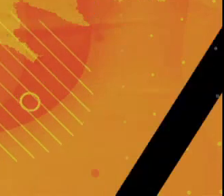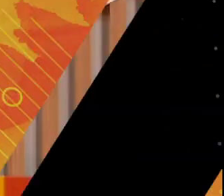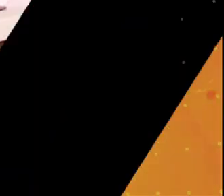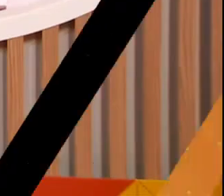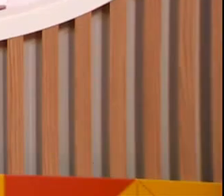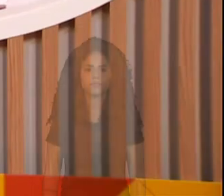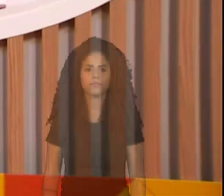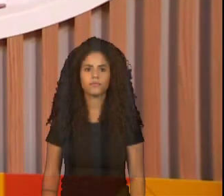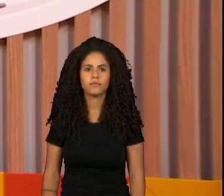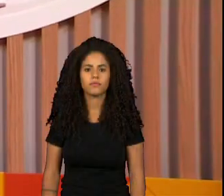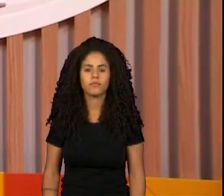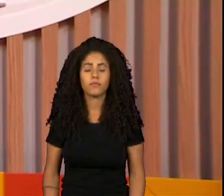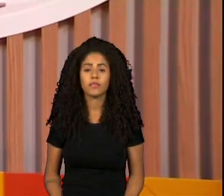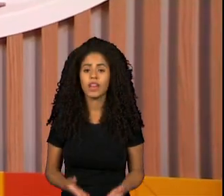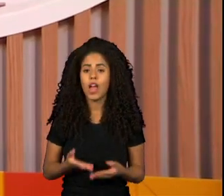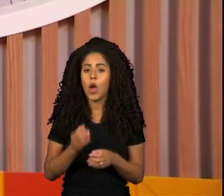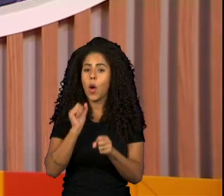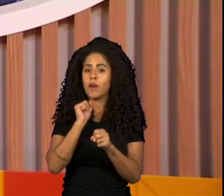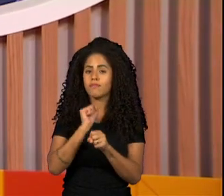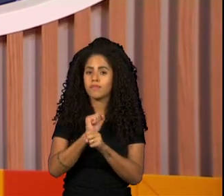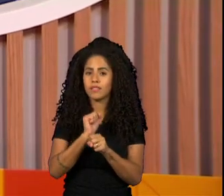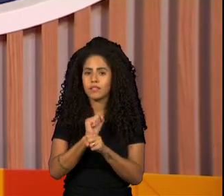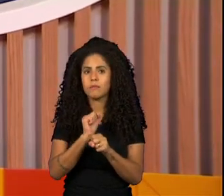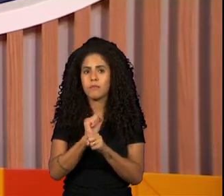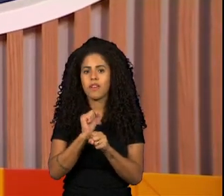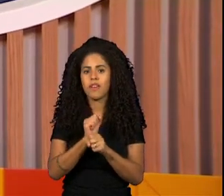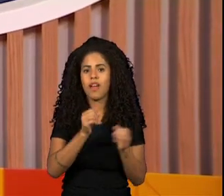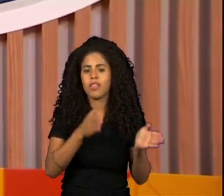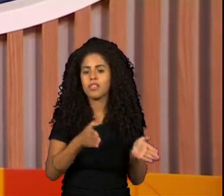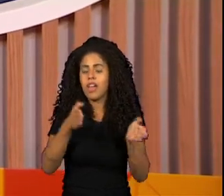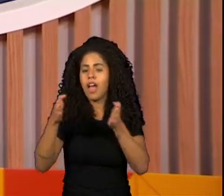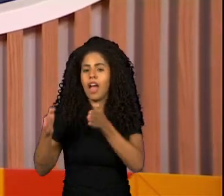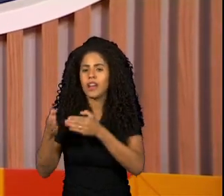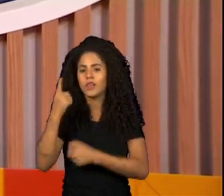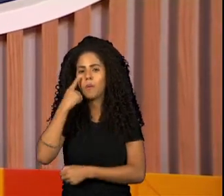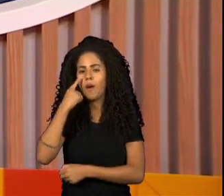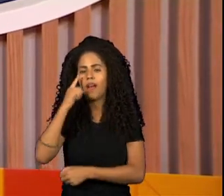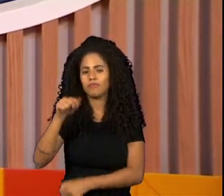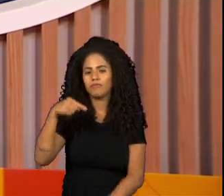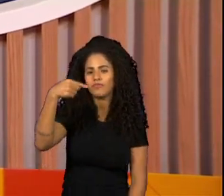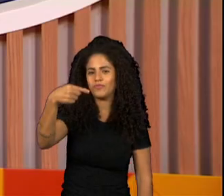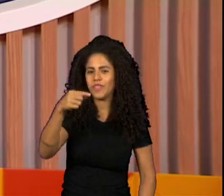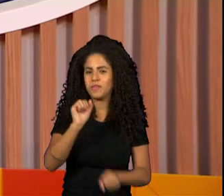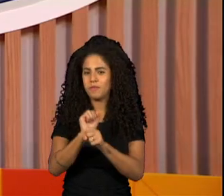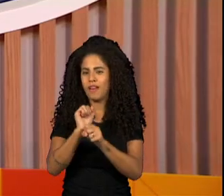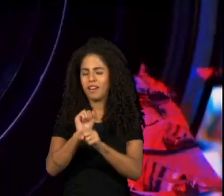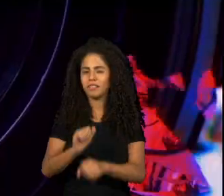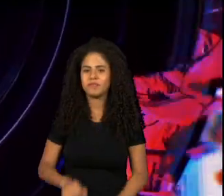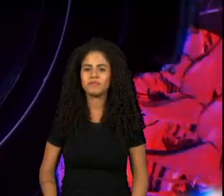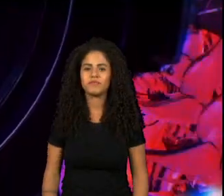A gente vai fazer uma pausa nessa conversa, só que daqui a pouco tem mais. Então, gente volta rapidinho.